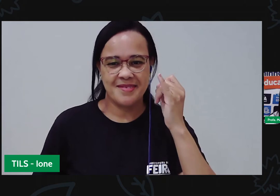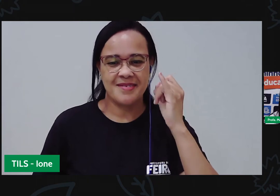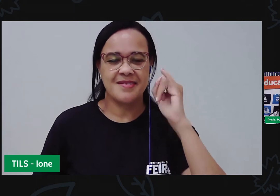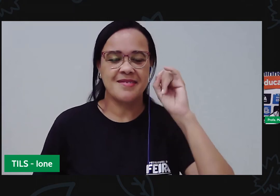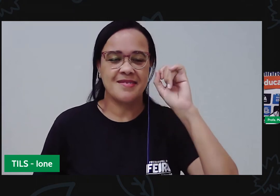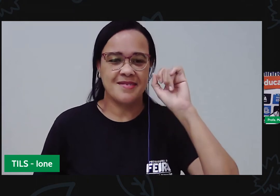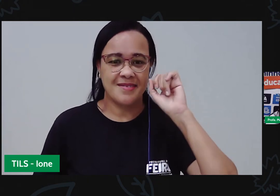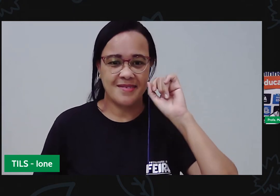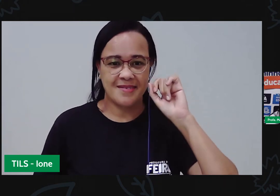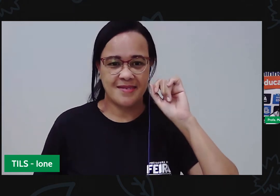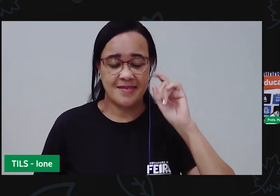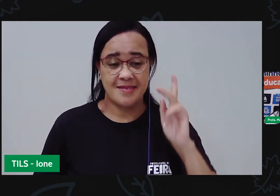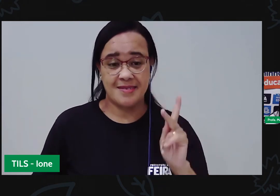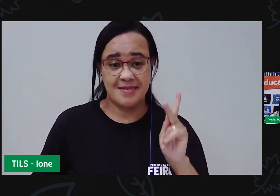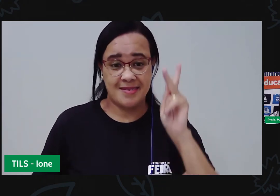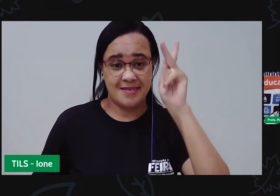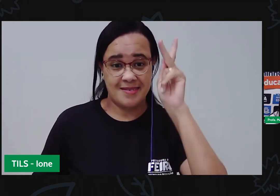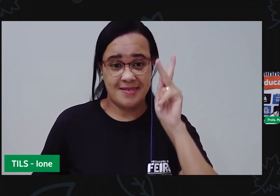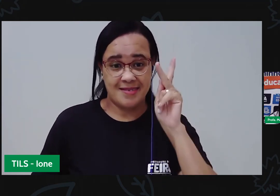K. A